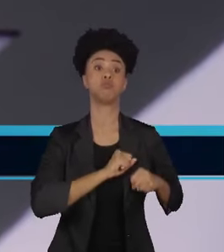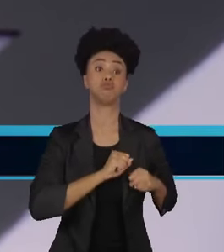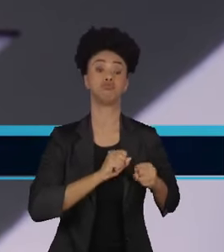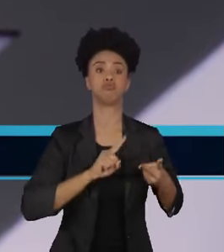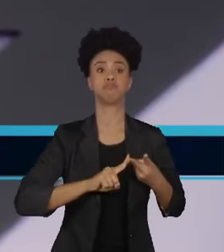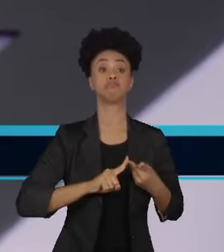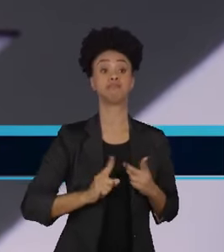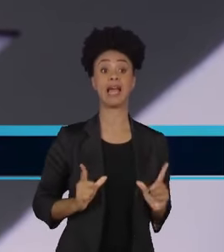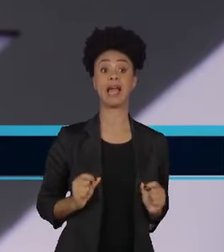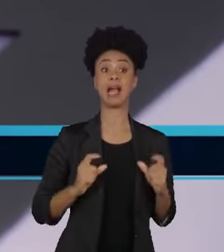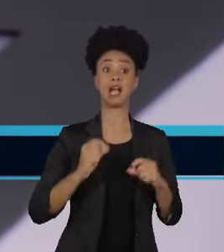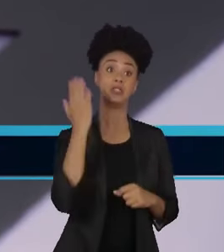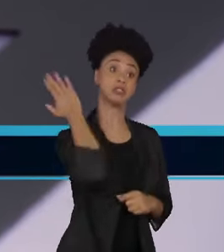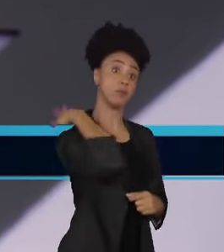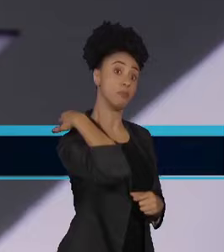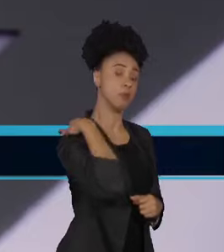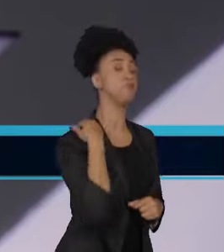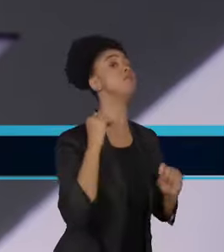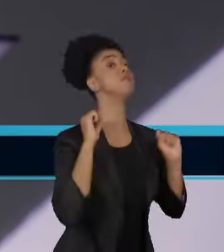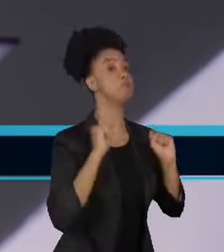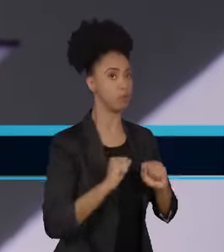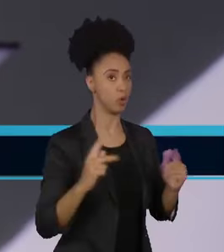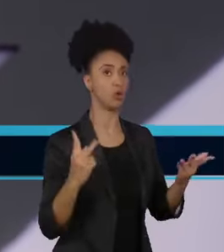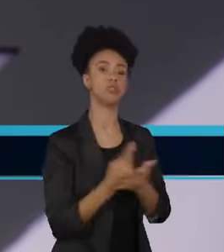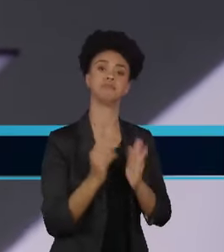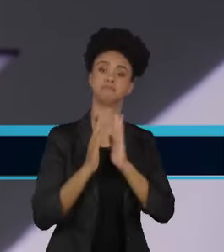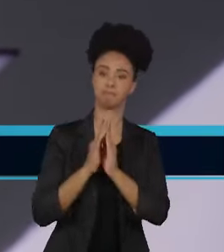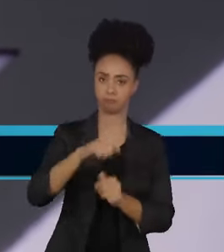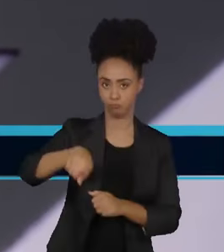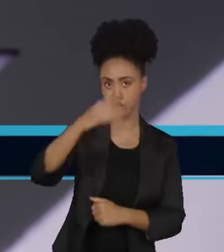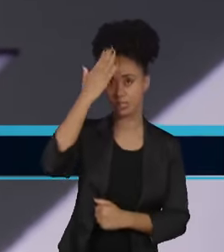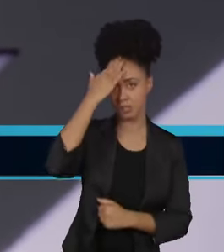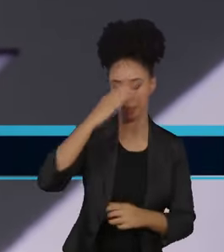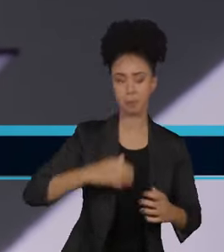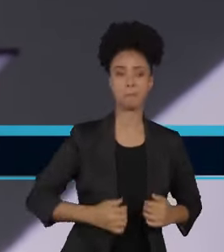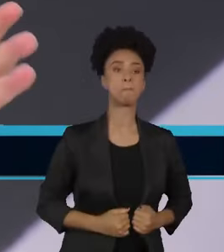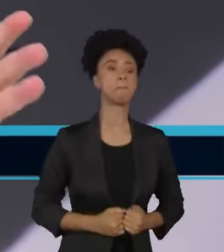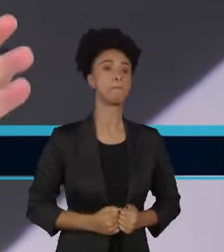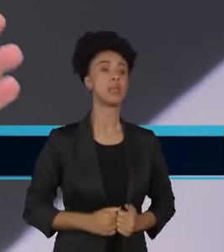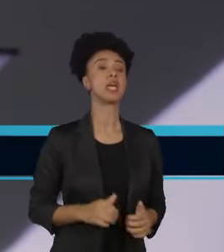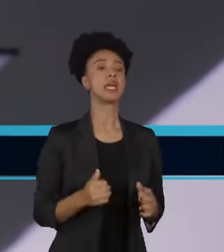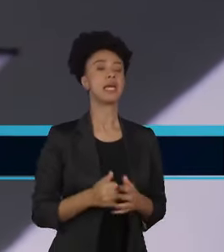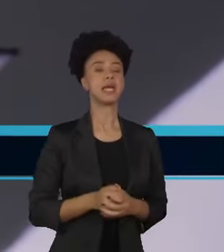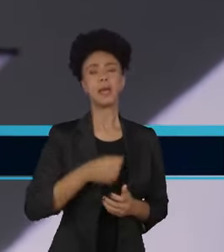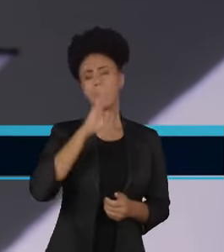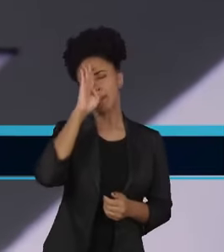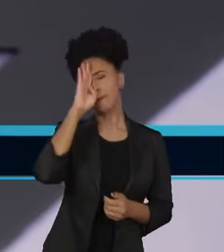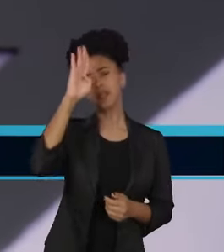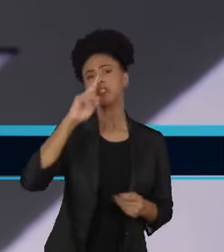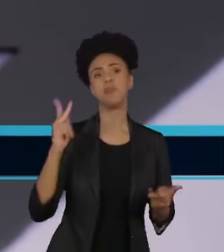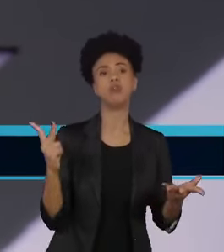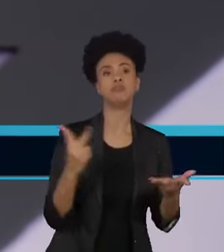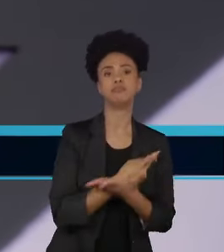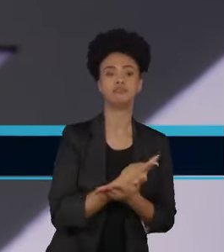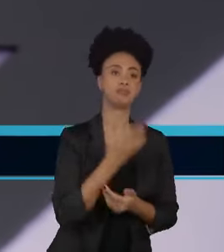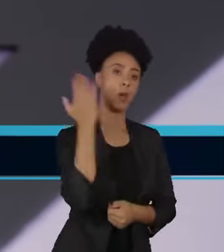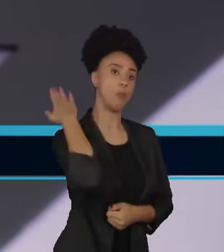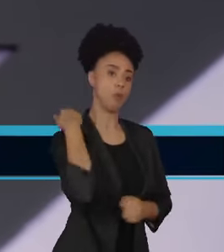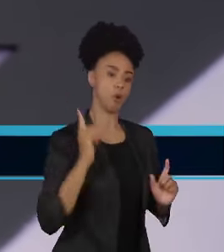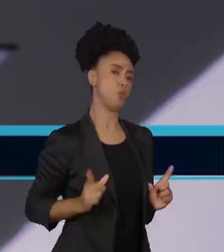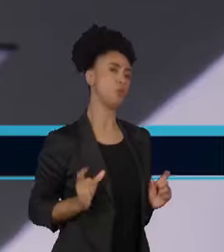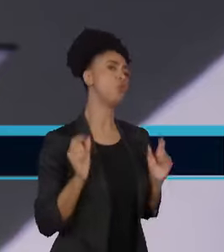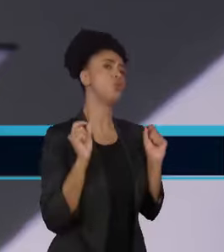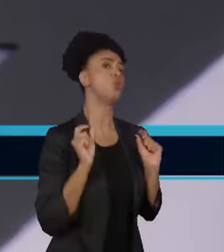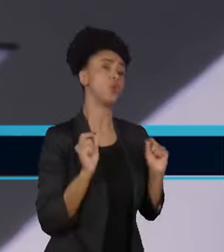dúvida. Aliás, câncer de pulmão, quer dizer, para as pessoas saberem, as três principais causas de câncer de pulmão